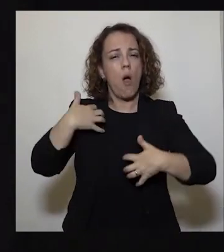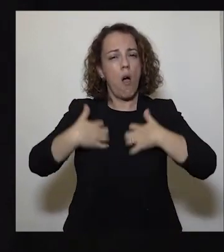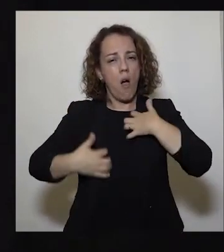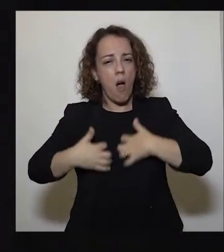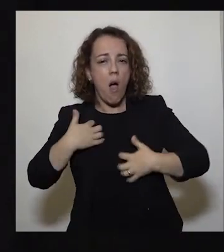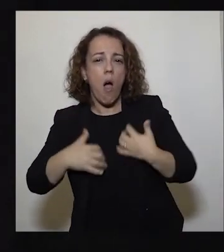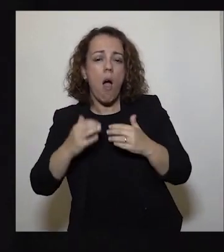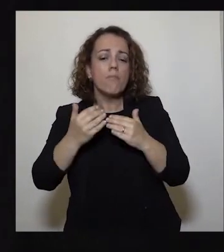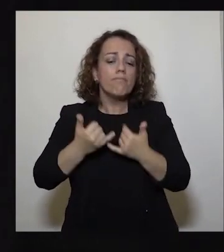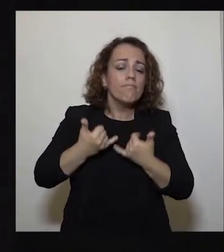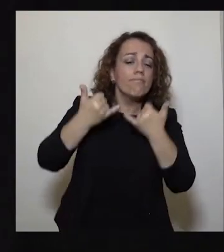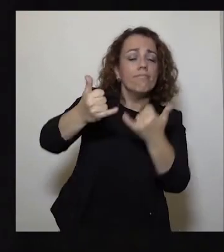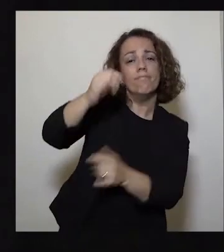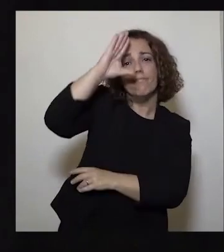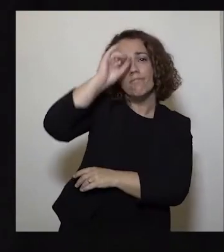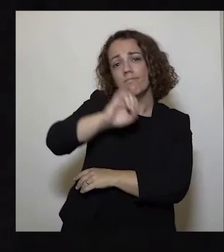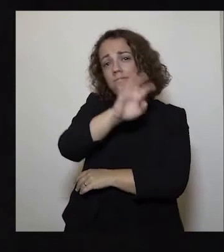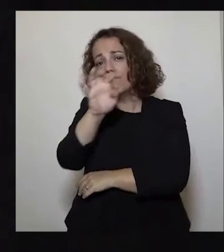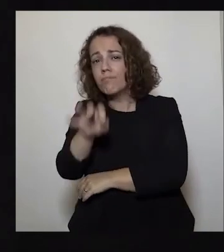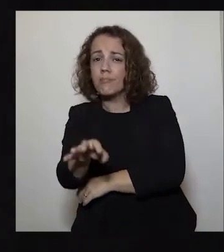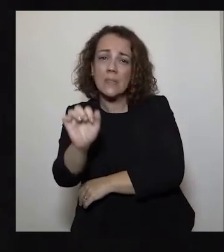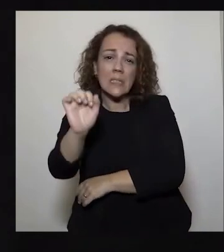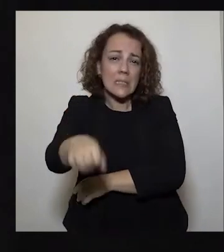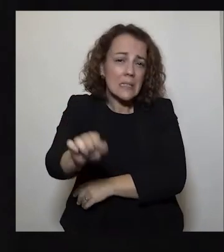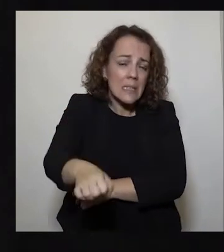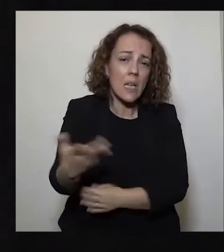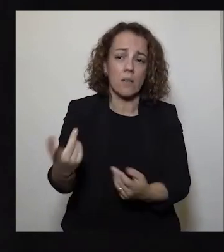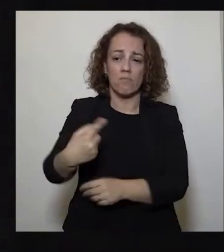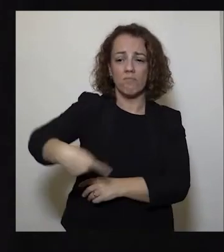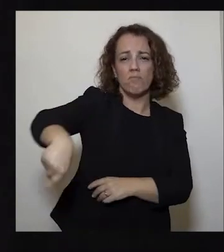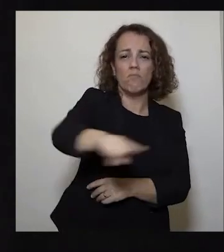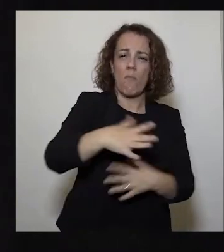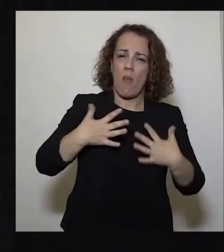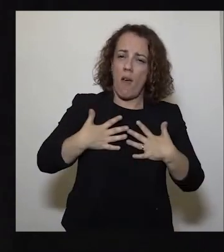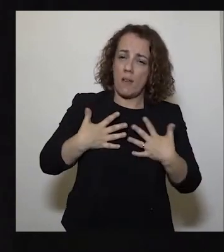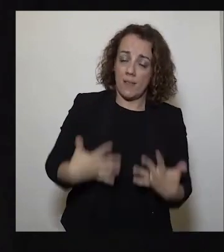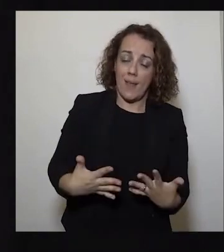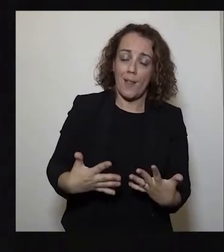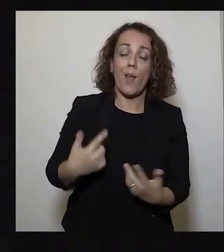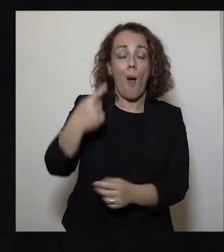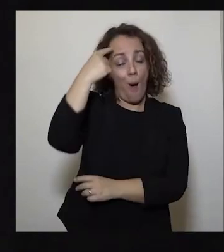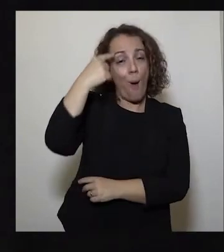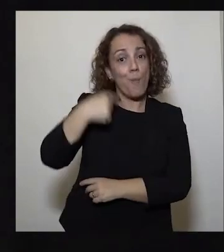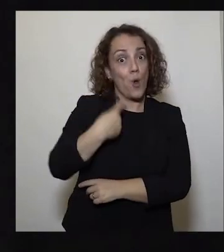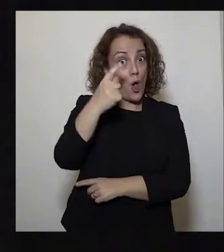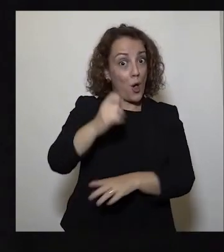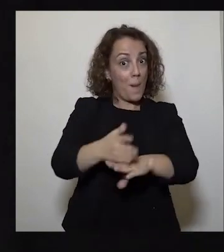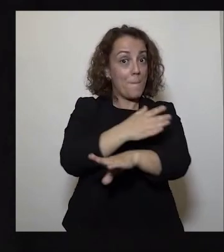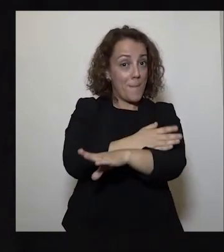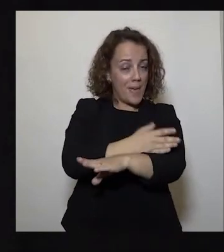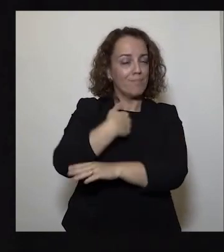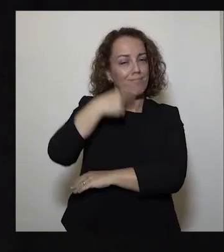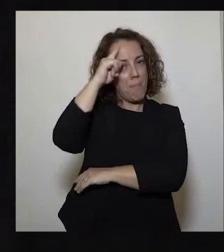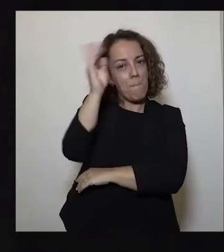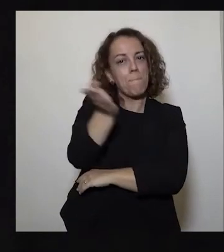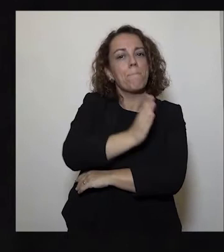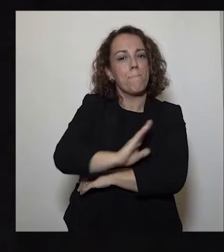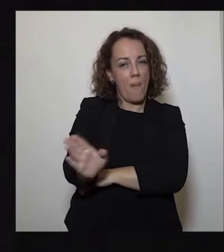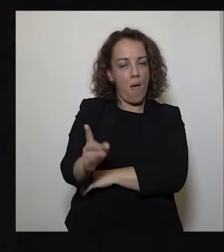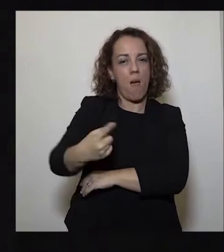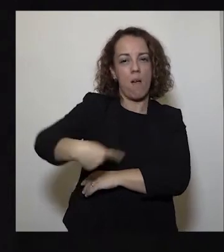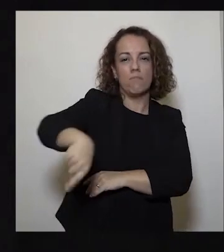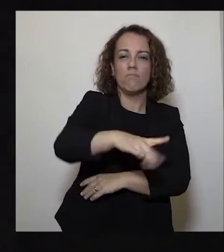Claro que haverá. O cansaço aperta. Eu preveni-o há um mês. O